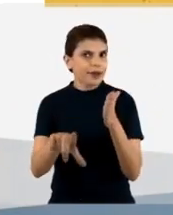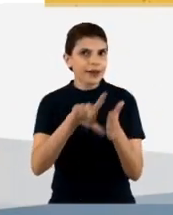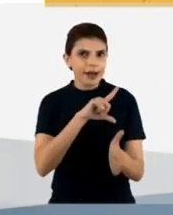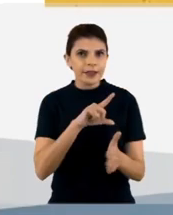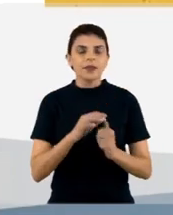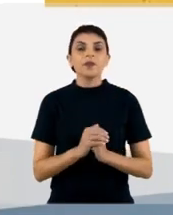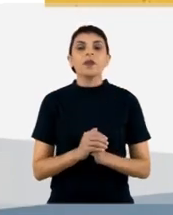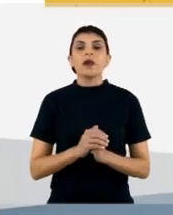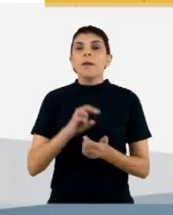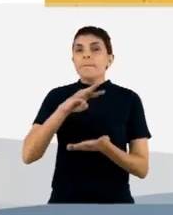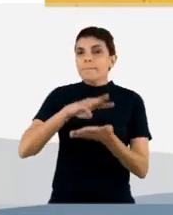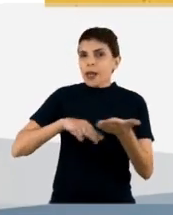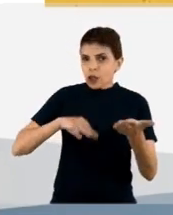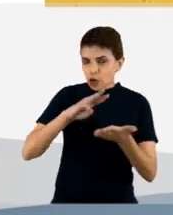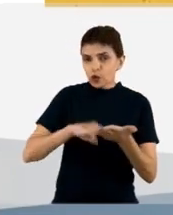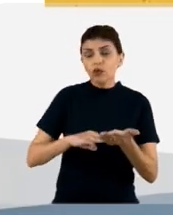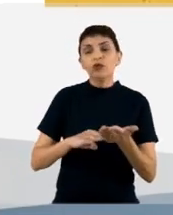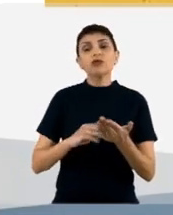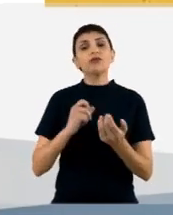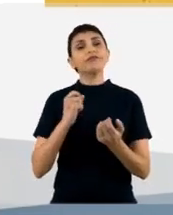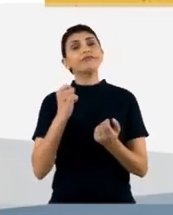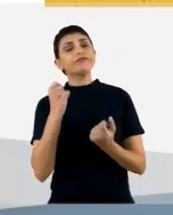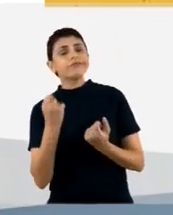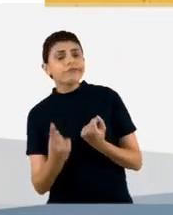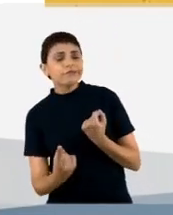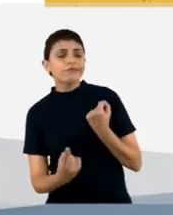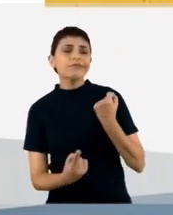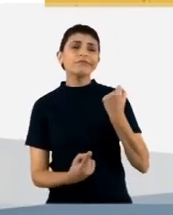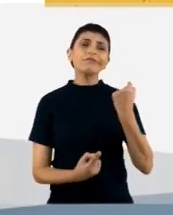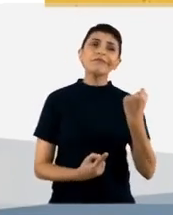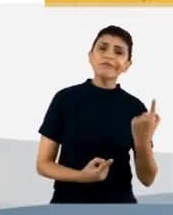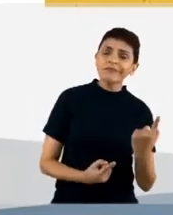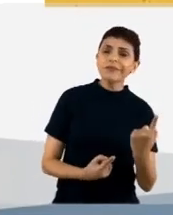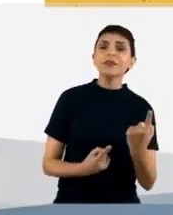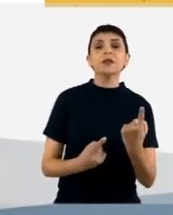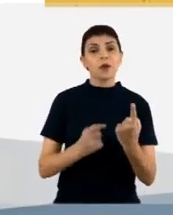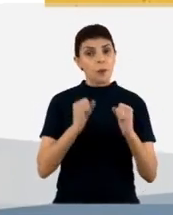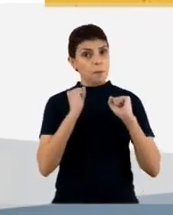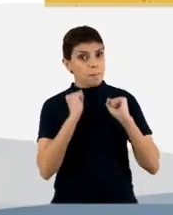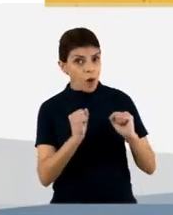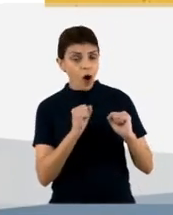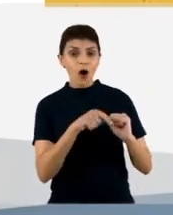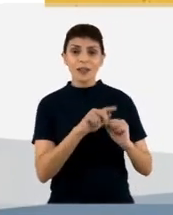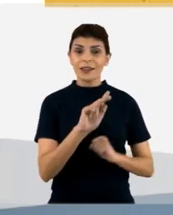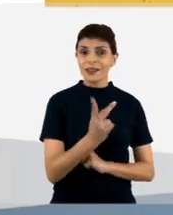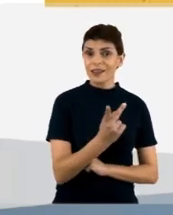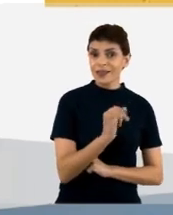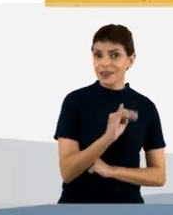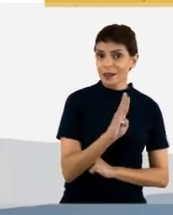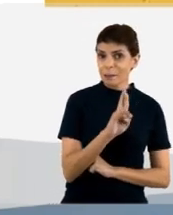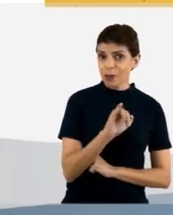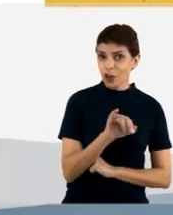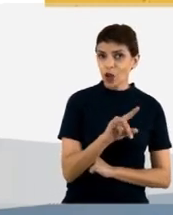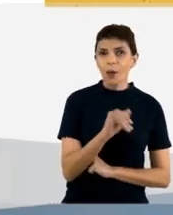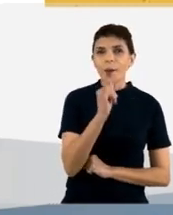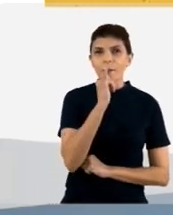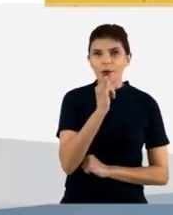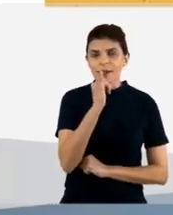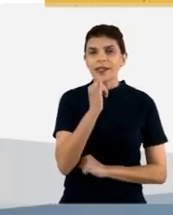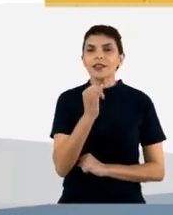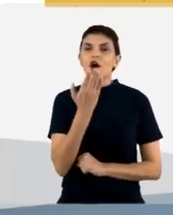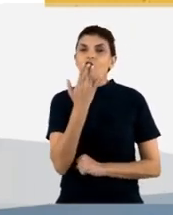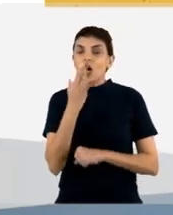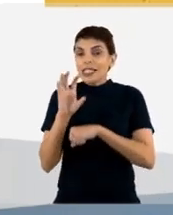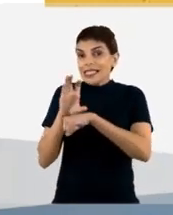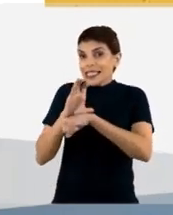é uma metodologia bastante aleatória. Então, uma parte desses hibridomas, por exemplo, aqui, esse que estão